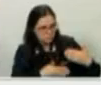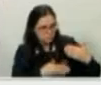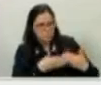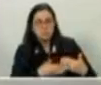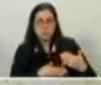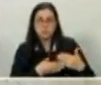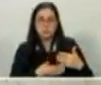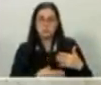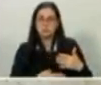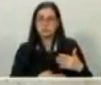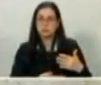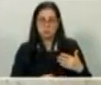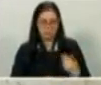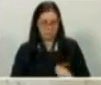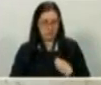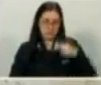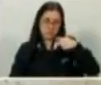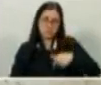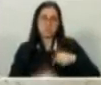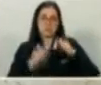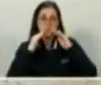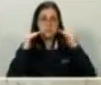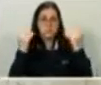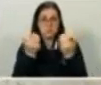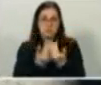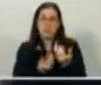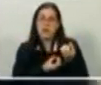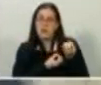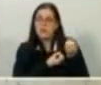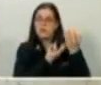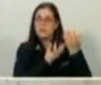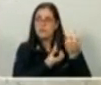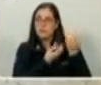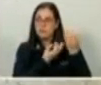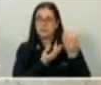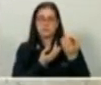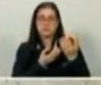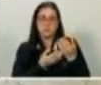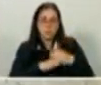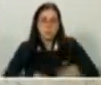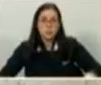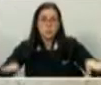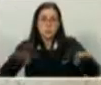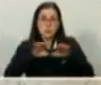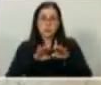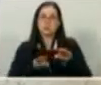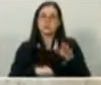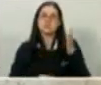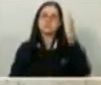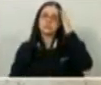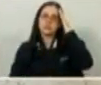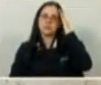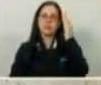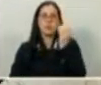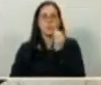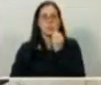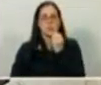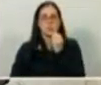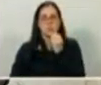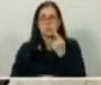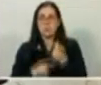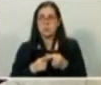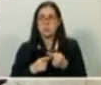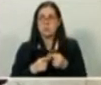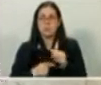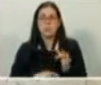oferecer algumas informações, para que todos possam saber, e é uma oportunidade que eu tenho e não sei como vai ser